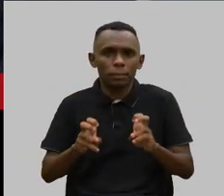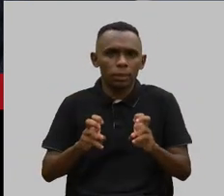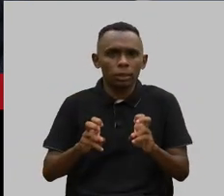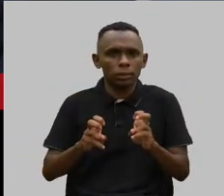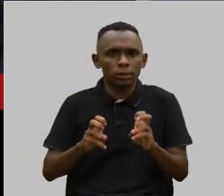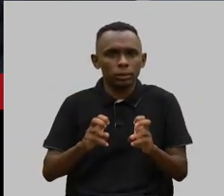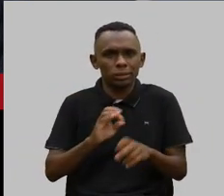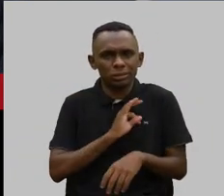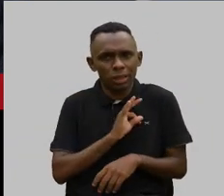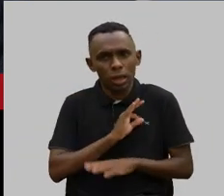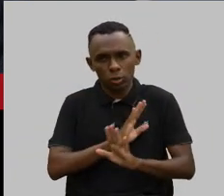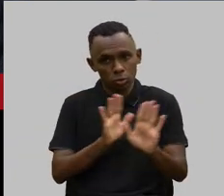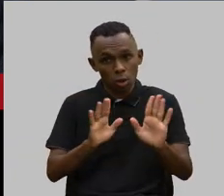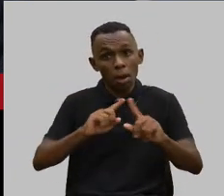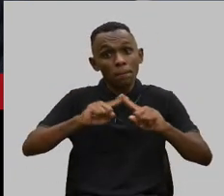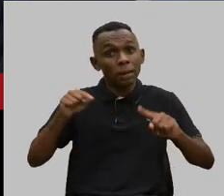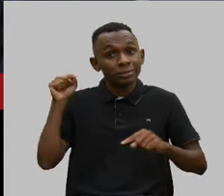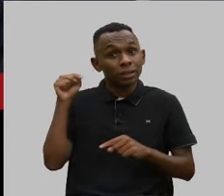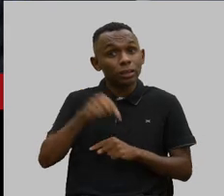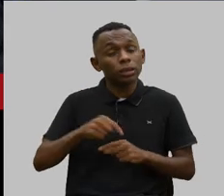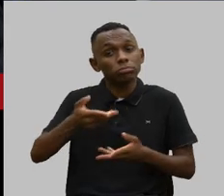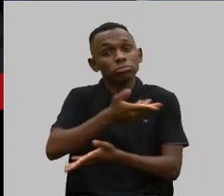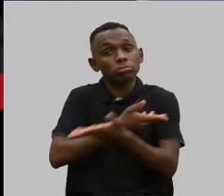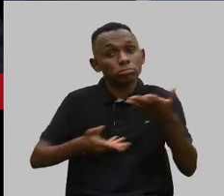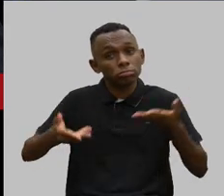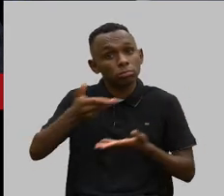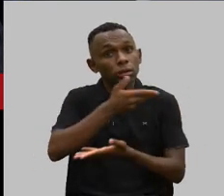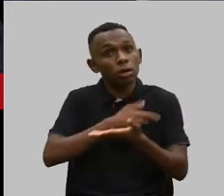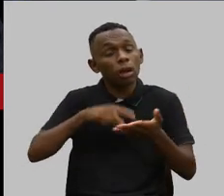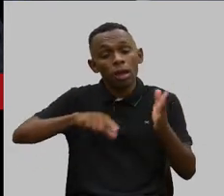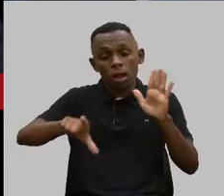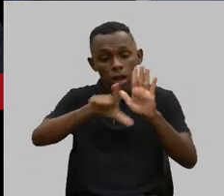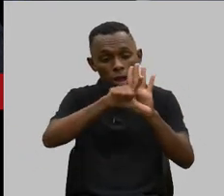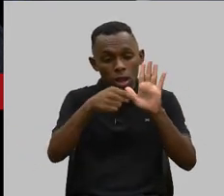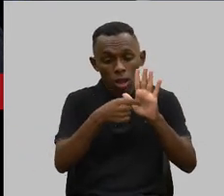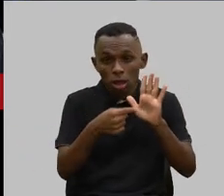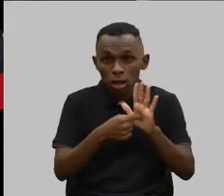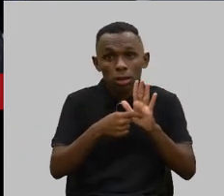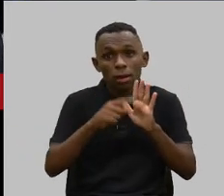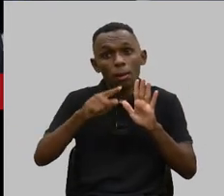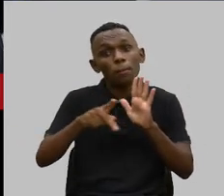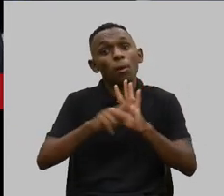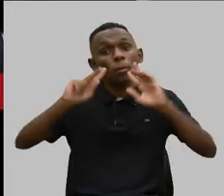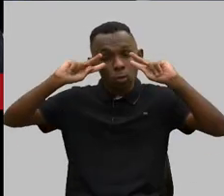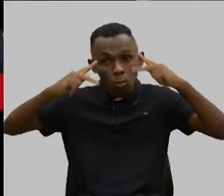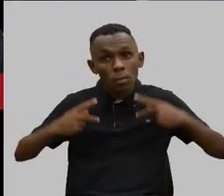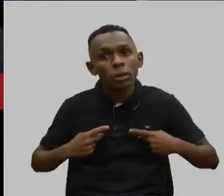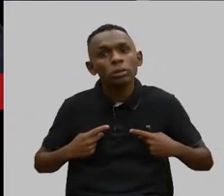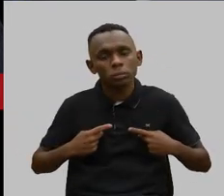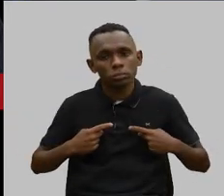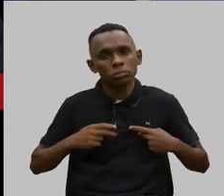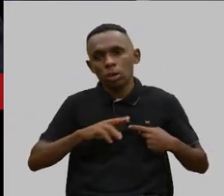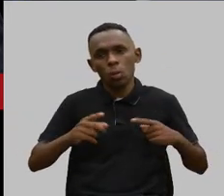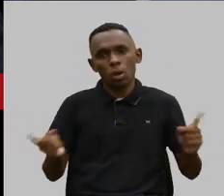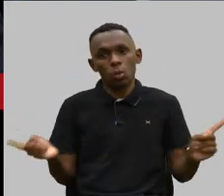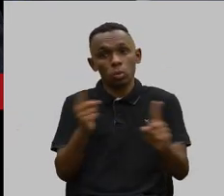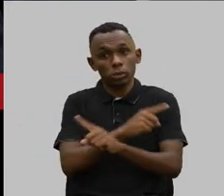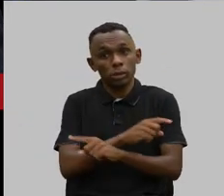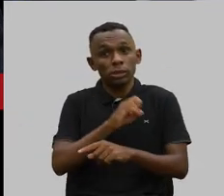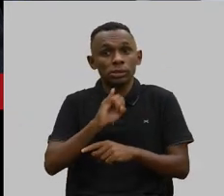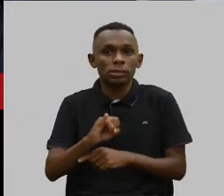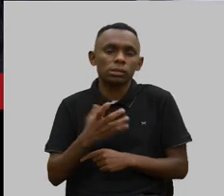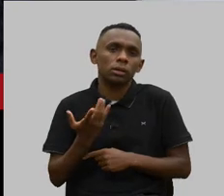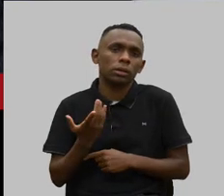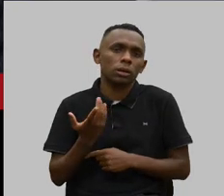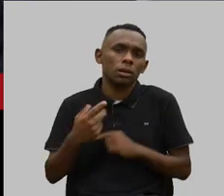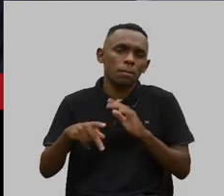desse ponto de vista, mas a gente está aqui para, na verdade, a lei serve para o ser humano e não o inverso. Então, se a gente aciona